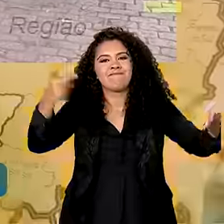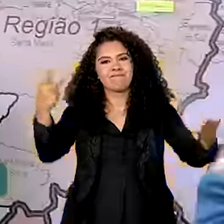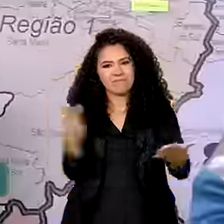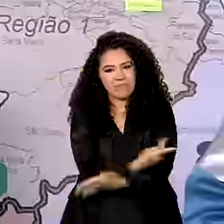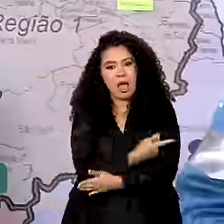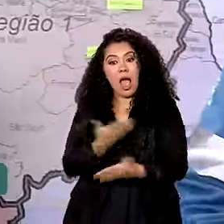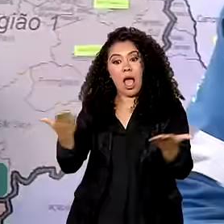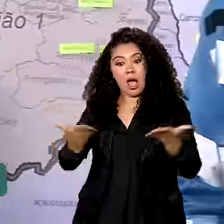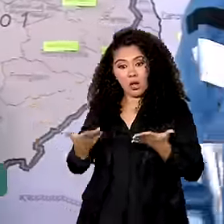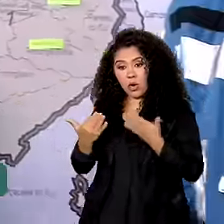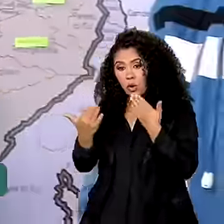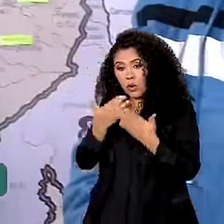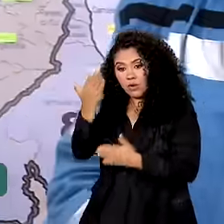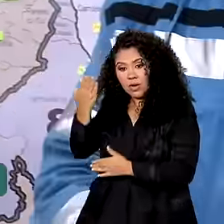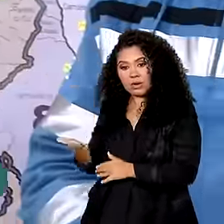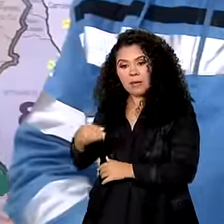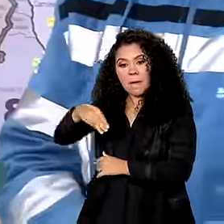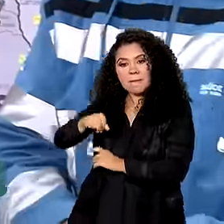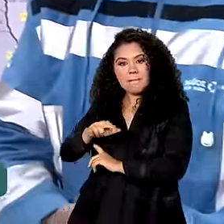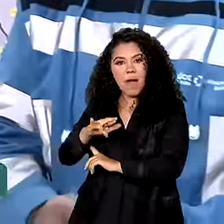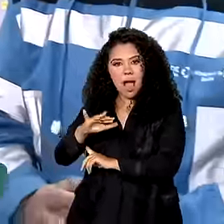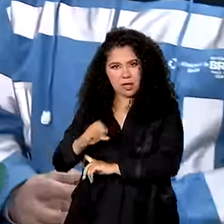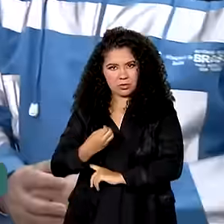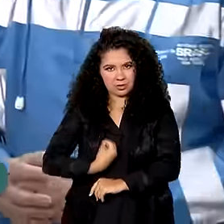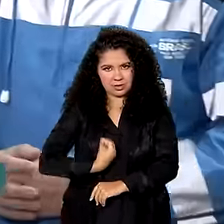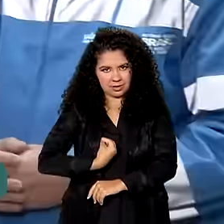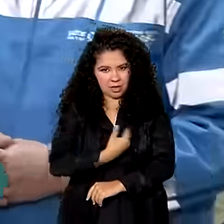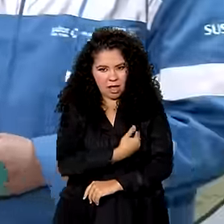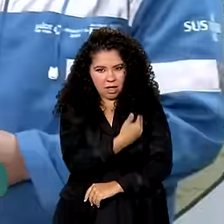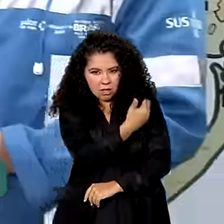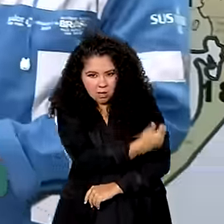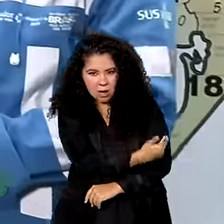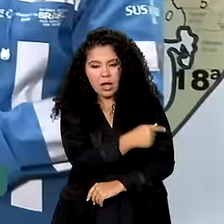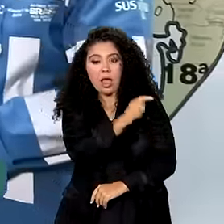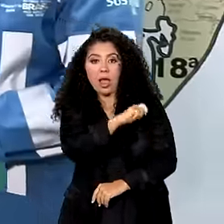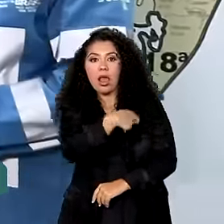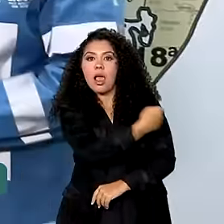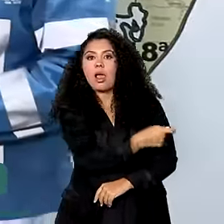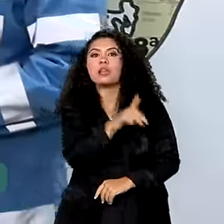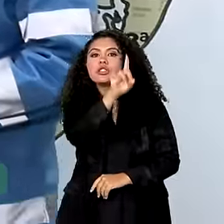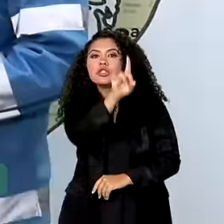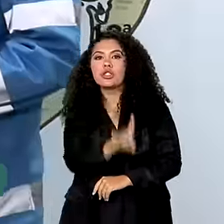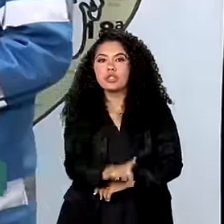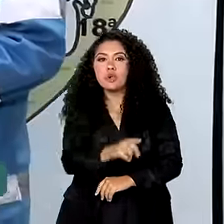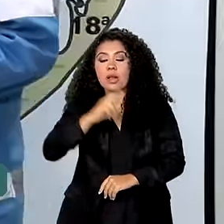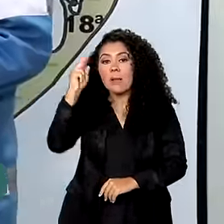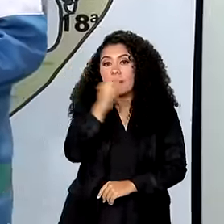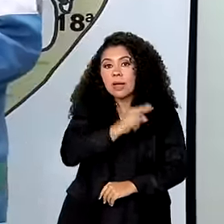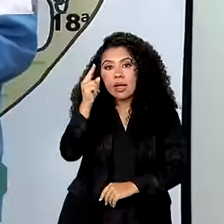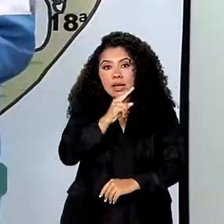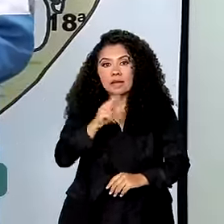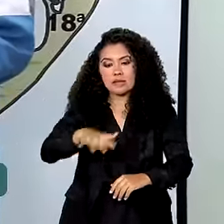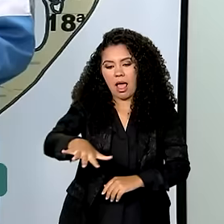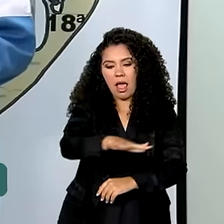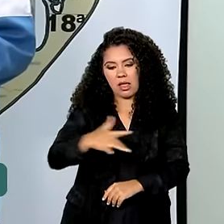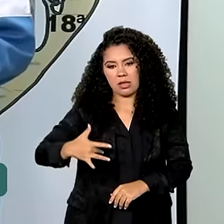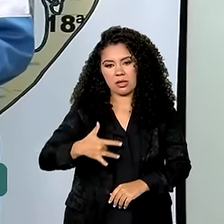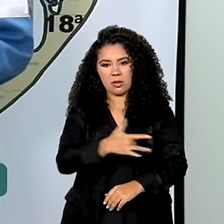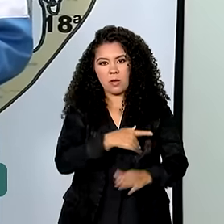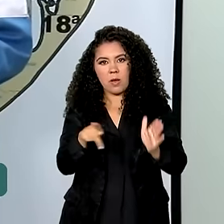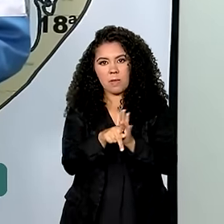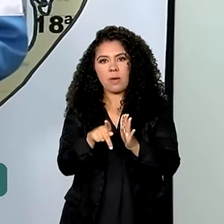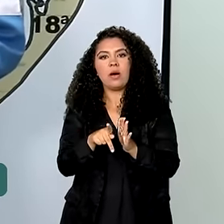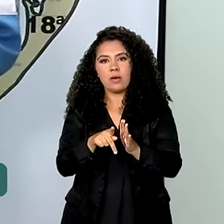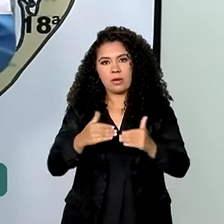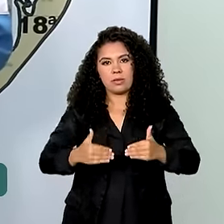eu converso agora com Márcio Garcia, que está aqui ao meu lado. Ele é diretor de emergências em saúde pública do Ministério da Saúde. Márcio,